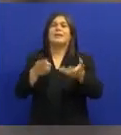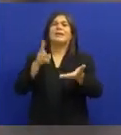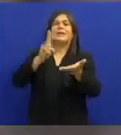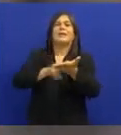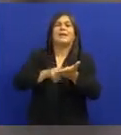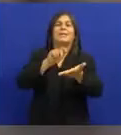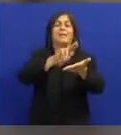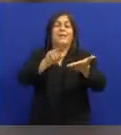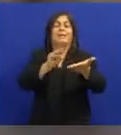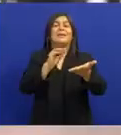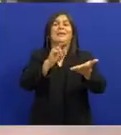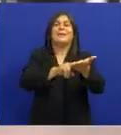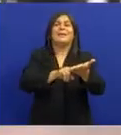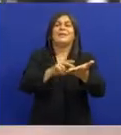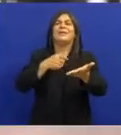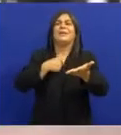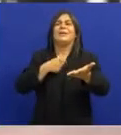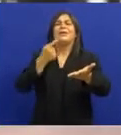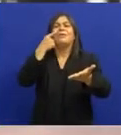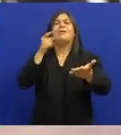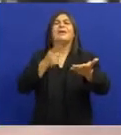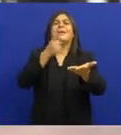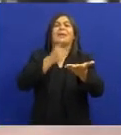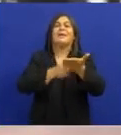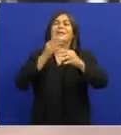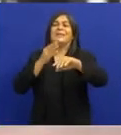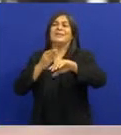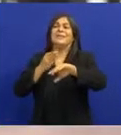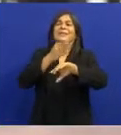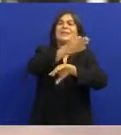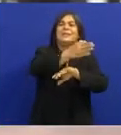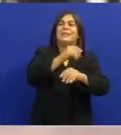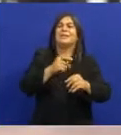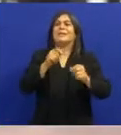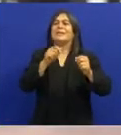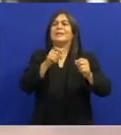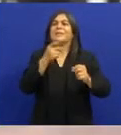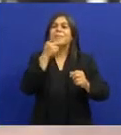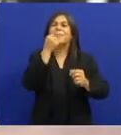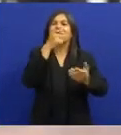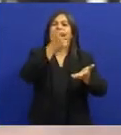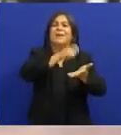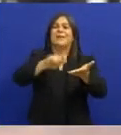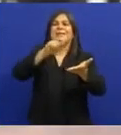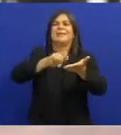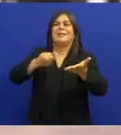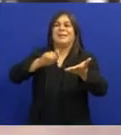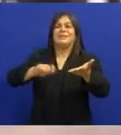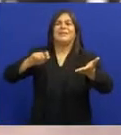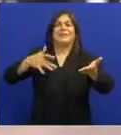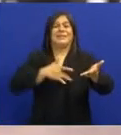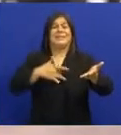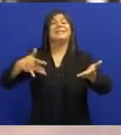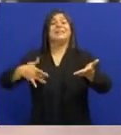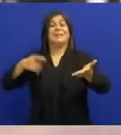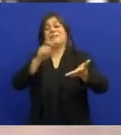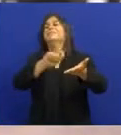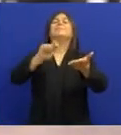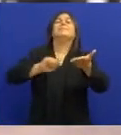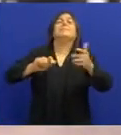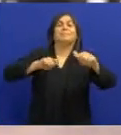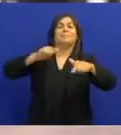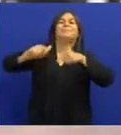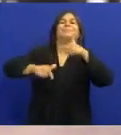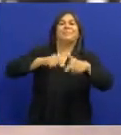Para o Norte Dizendo que breve eu chego lá Escrevi pro meu pai Dizendo assim Estou bem de saúde